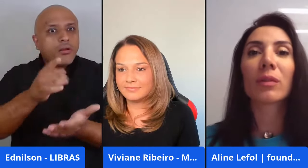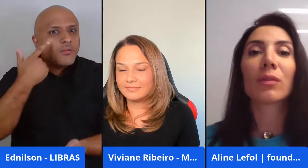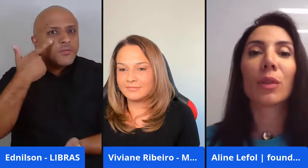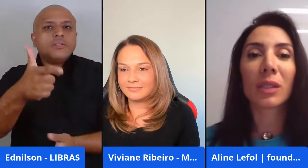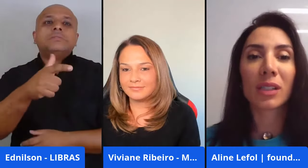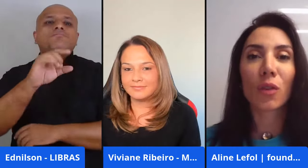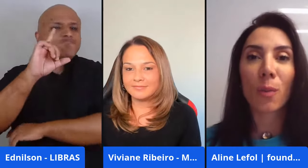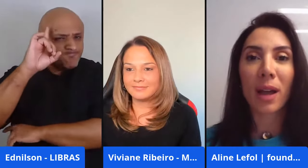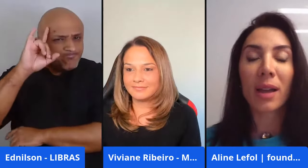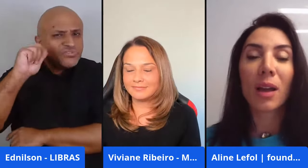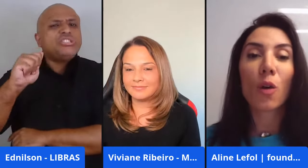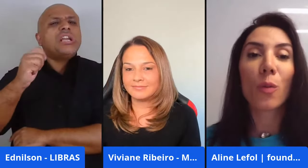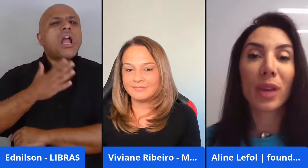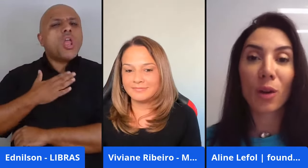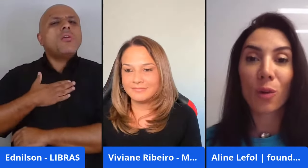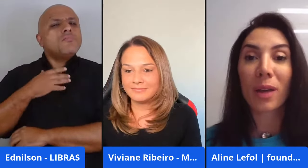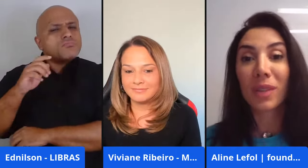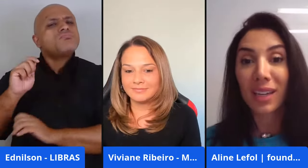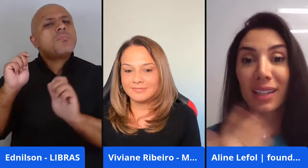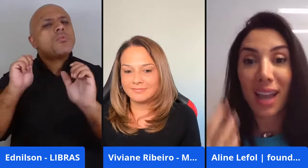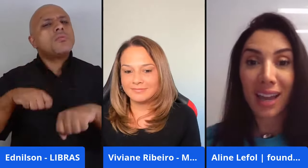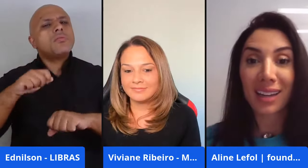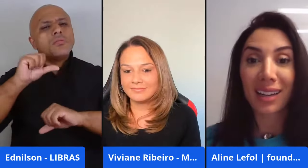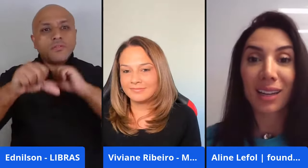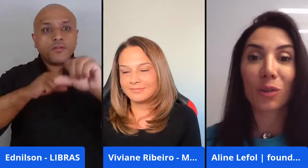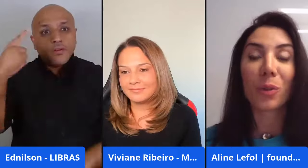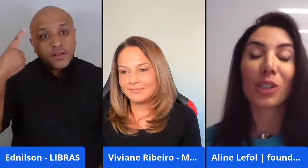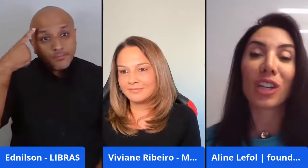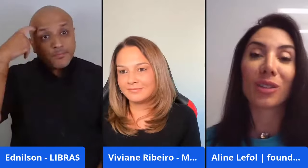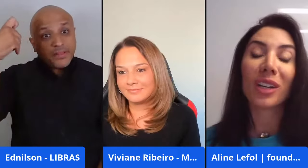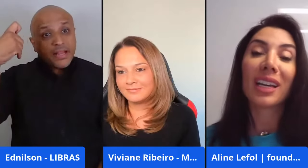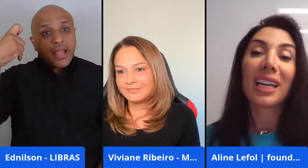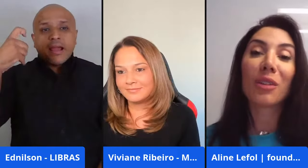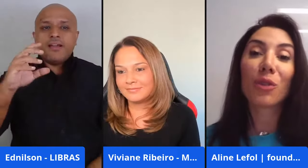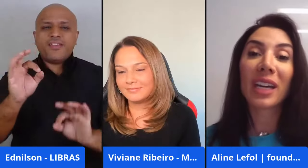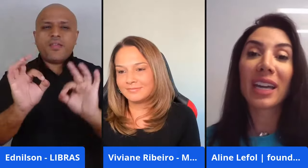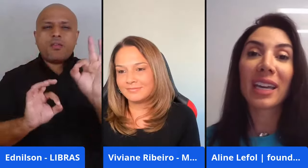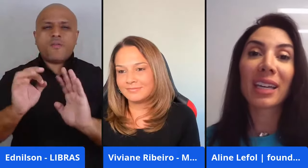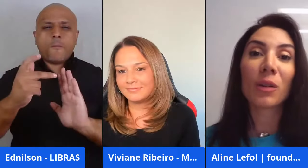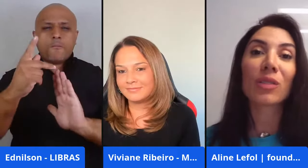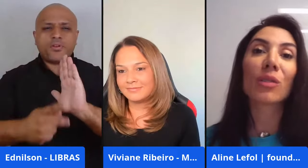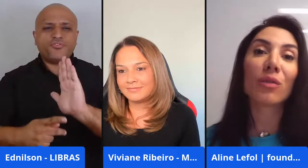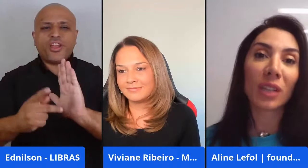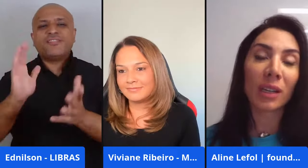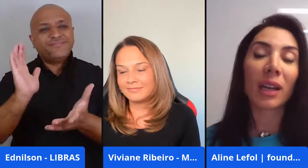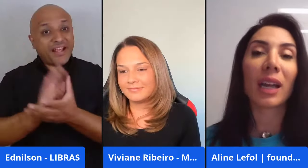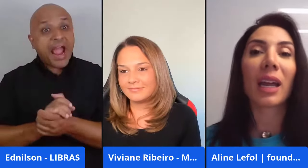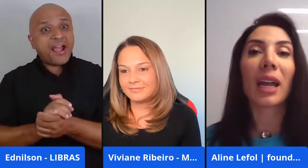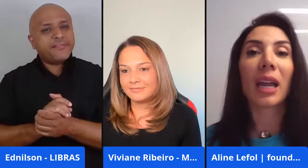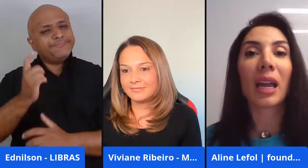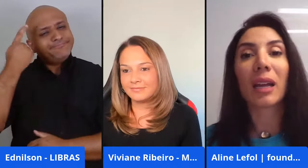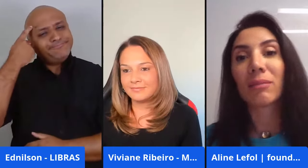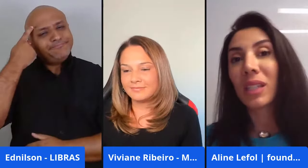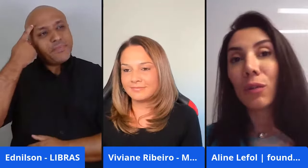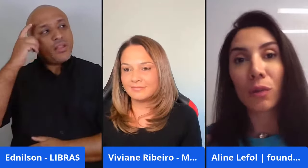um dia eu vou transformar a minha ideia no projeto. E foi aí que eu resolvi